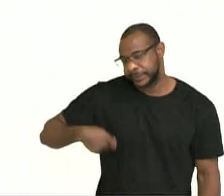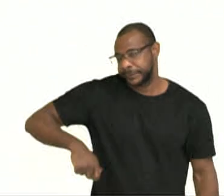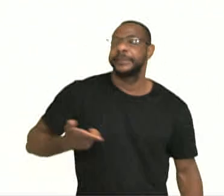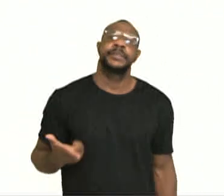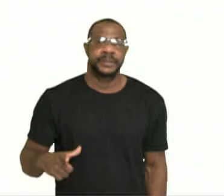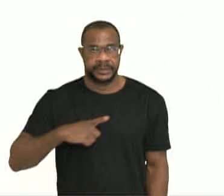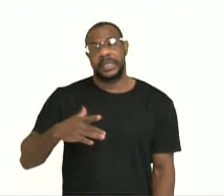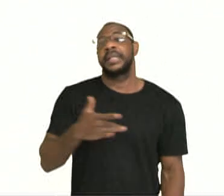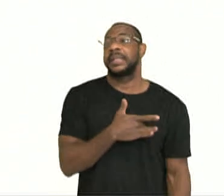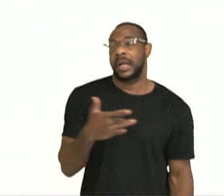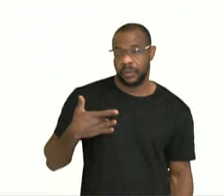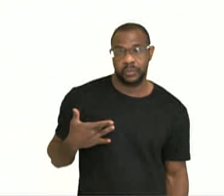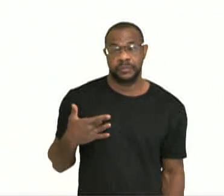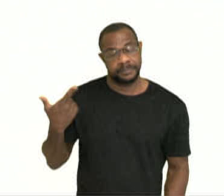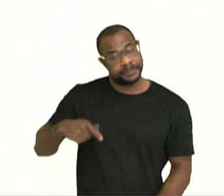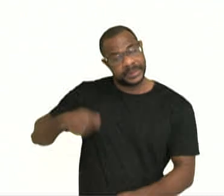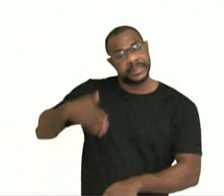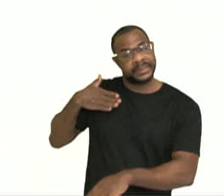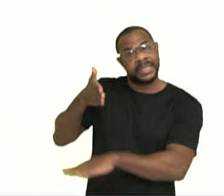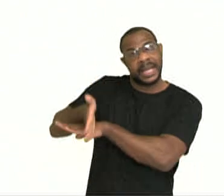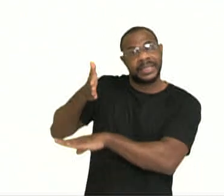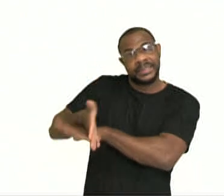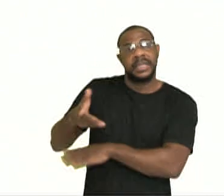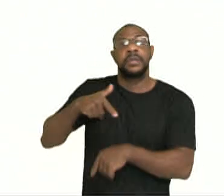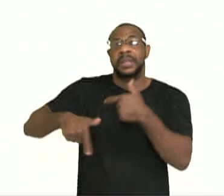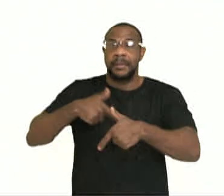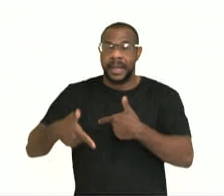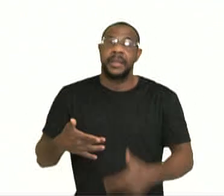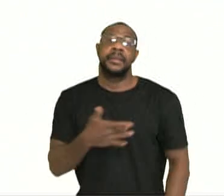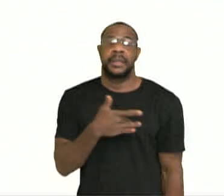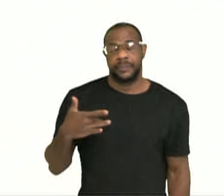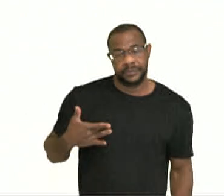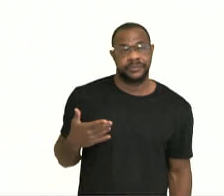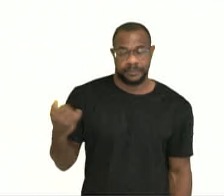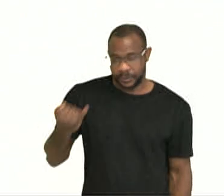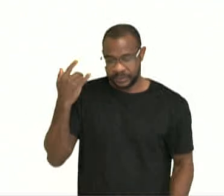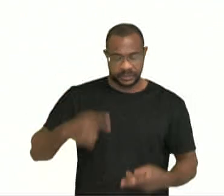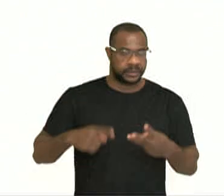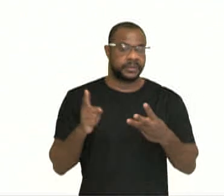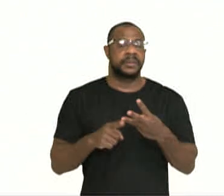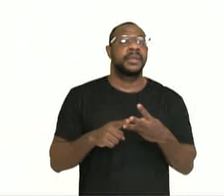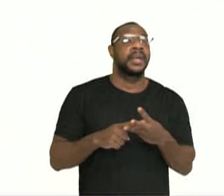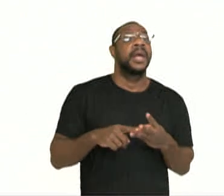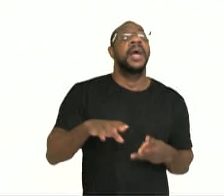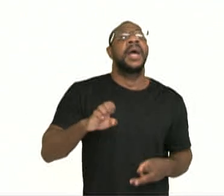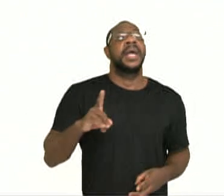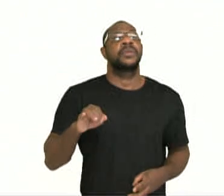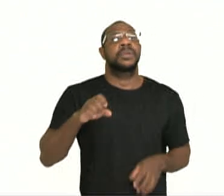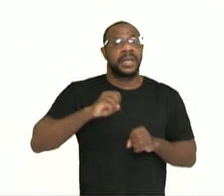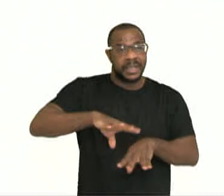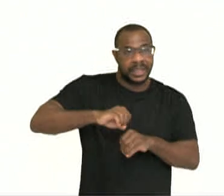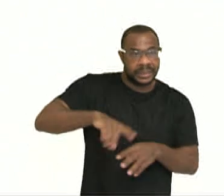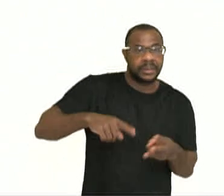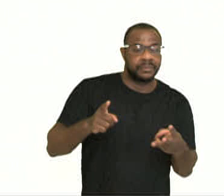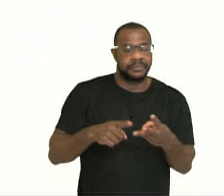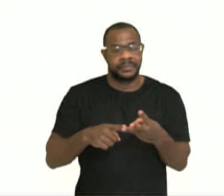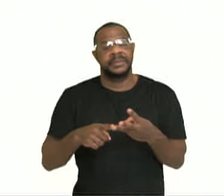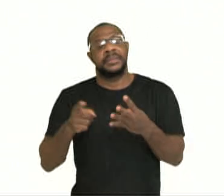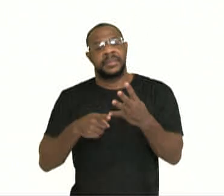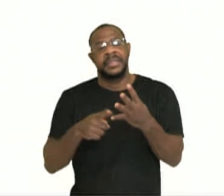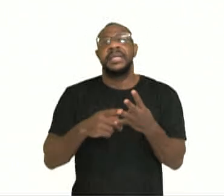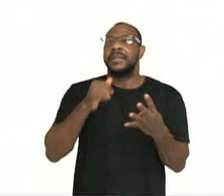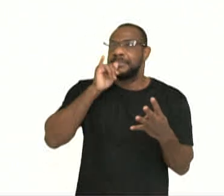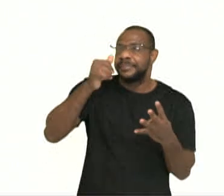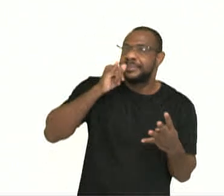ter saúde, ter acesso a todos os serviços de saúde. Também a questão da educação e da energia elétrica que nós falamos. A